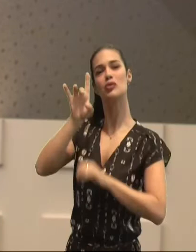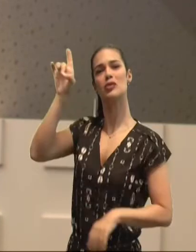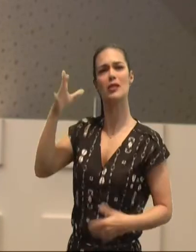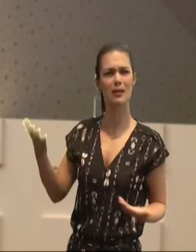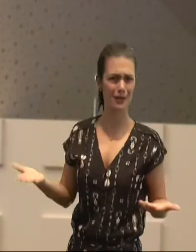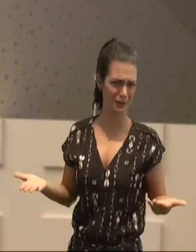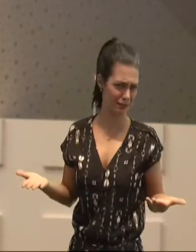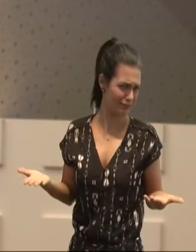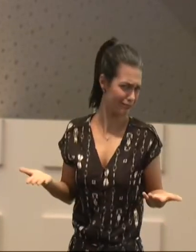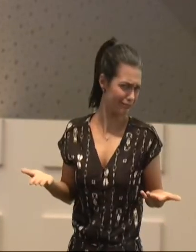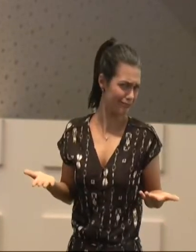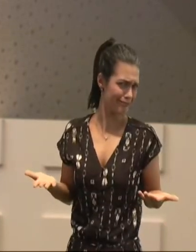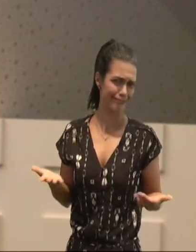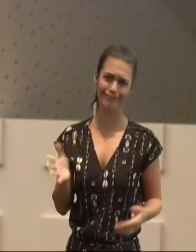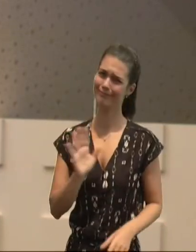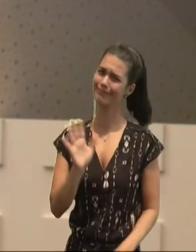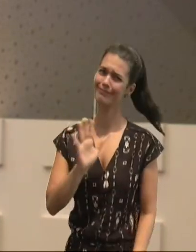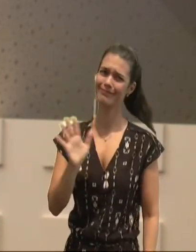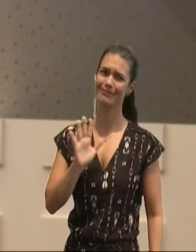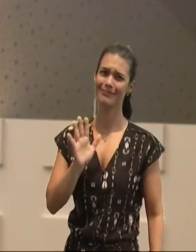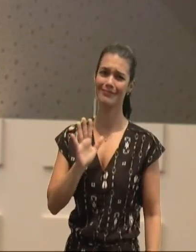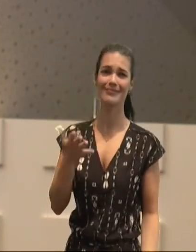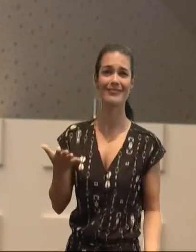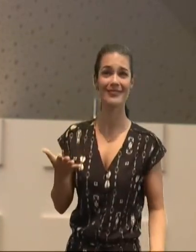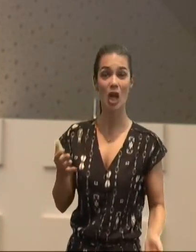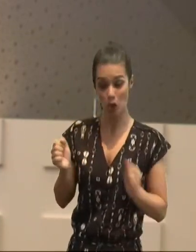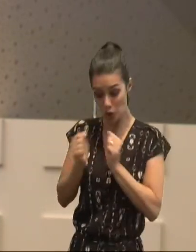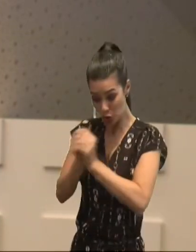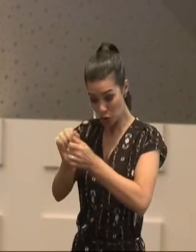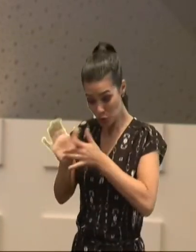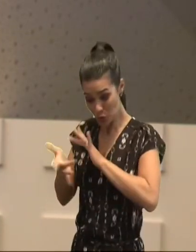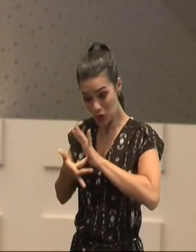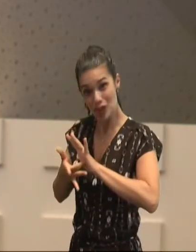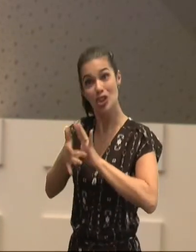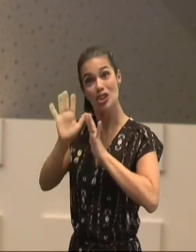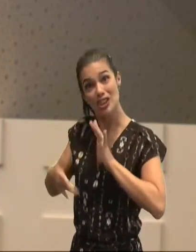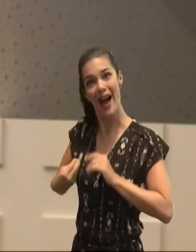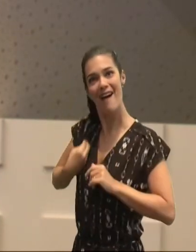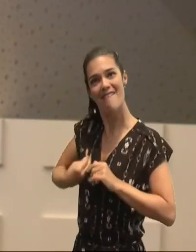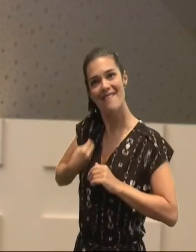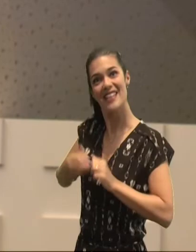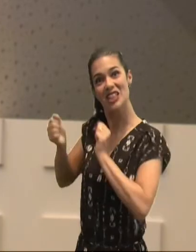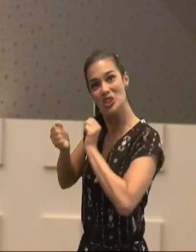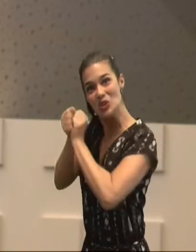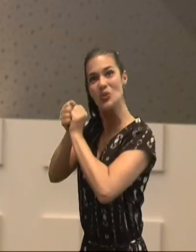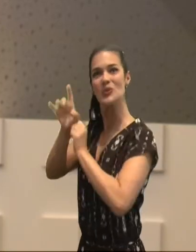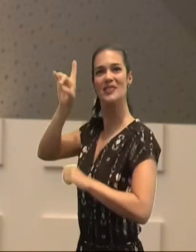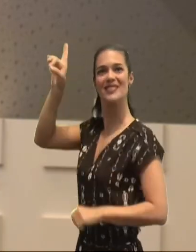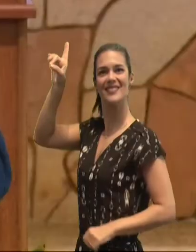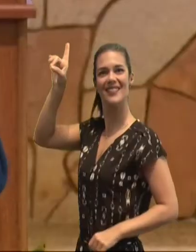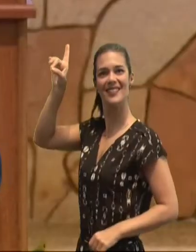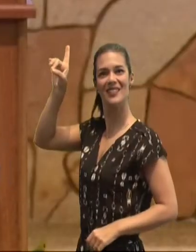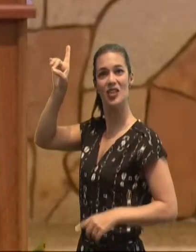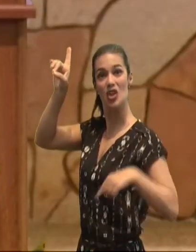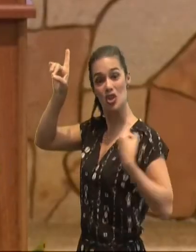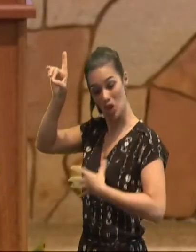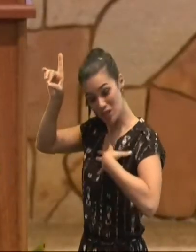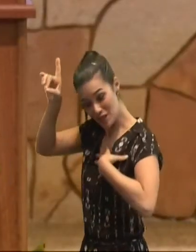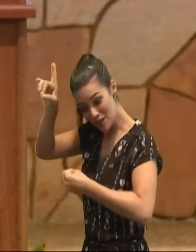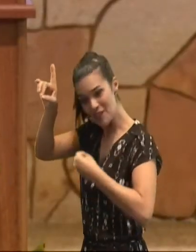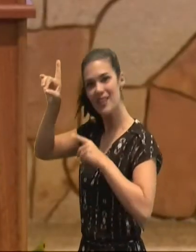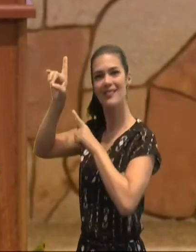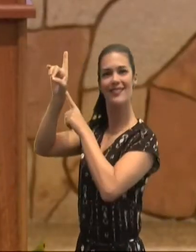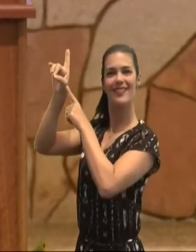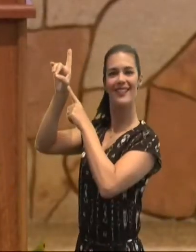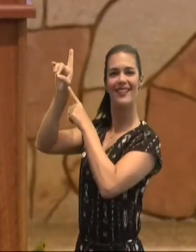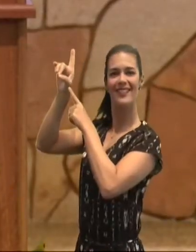nós nos achegamos, o mais próximo, de Deus, que nós podemos, somos filhos, estamos na presença, do